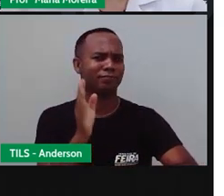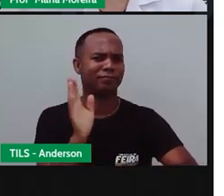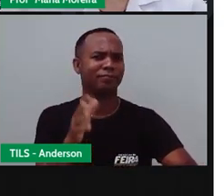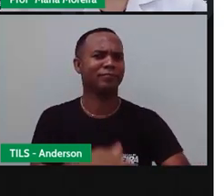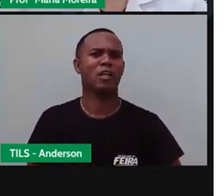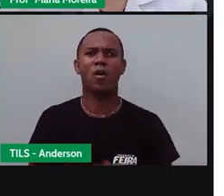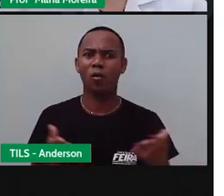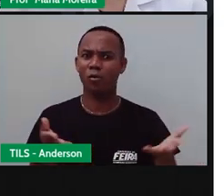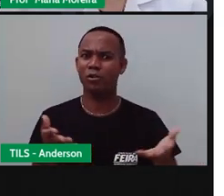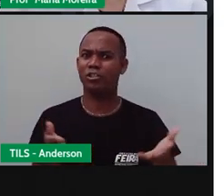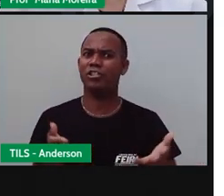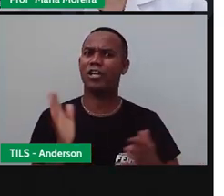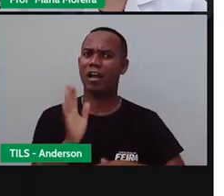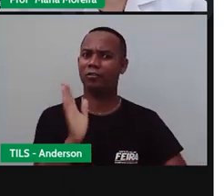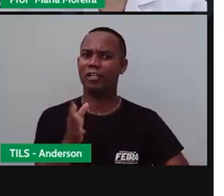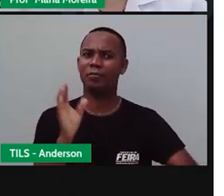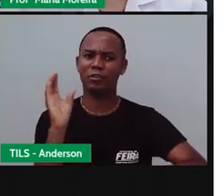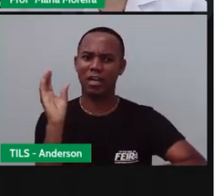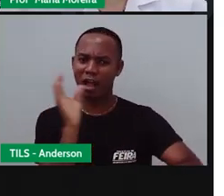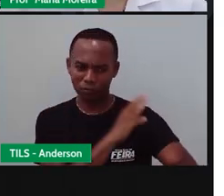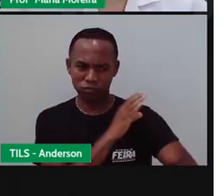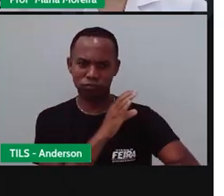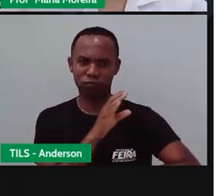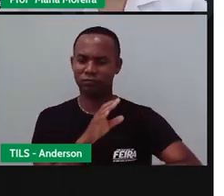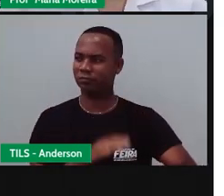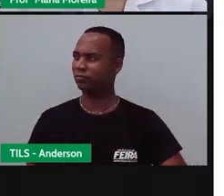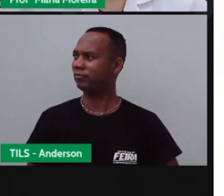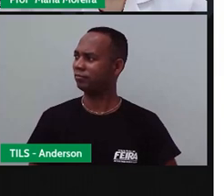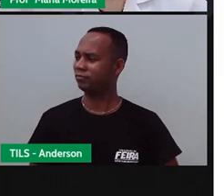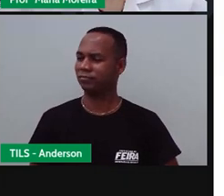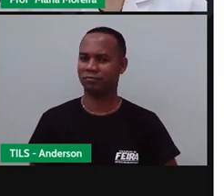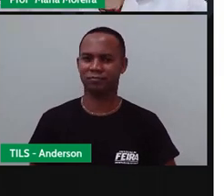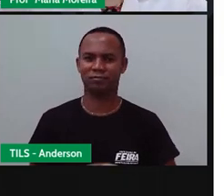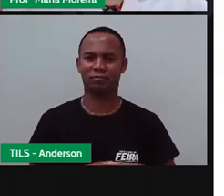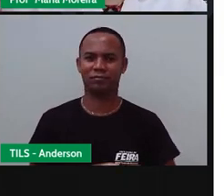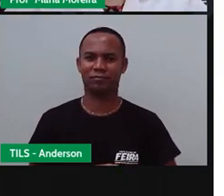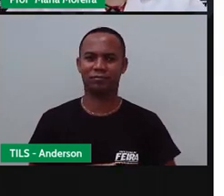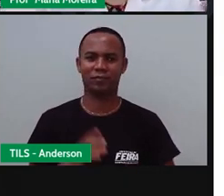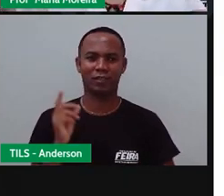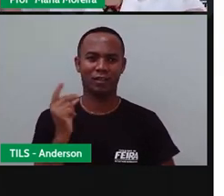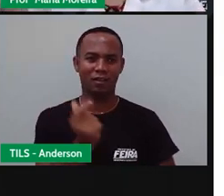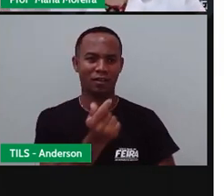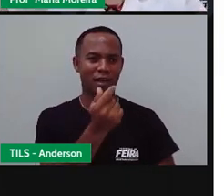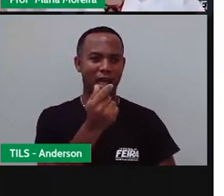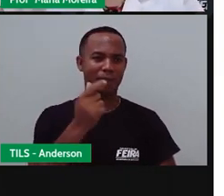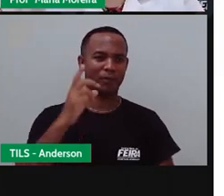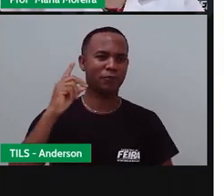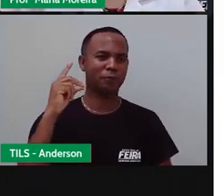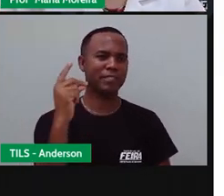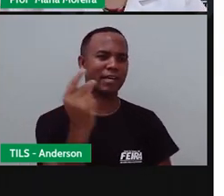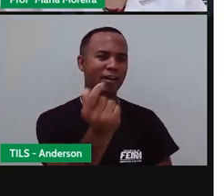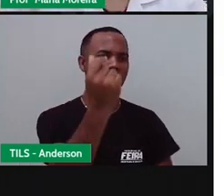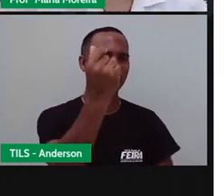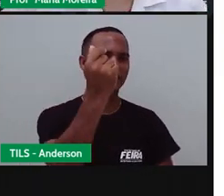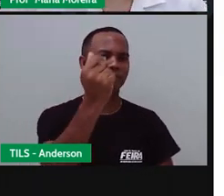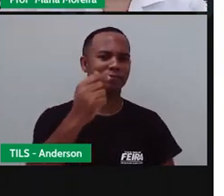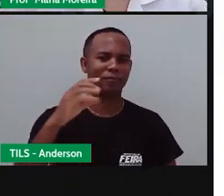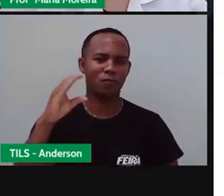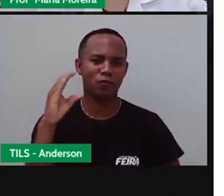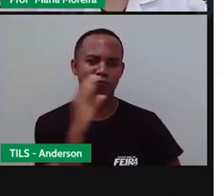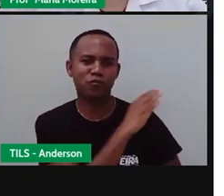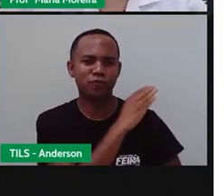Já? E você acha que quer dizer o quê? Que o tempo faz o quê? Passa rápido.